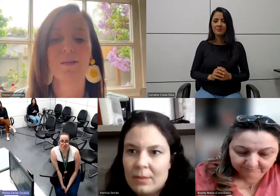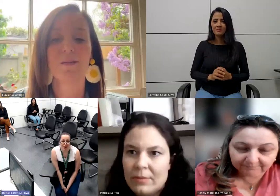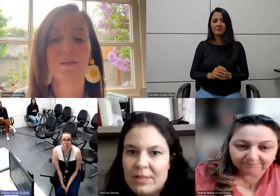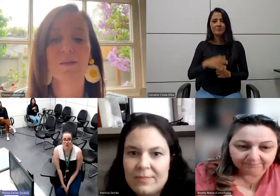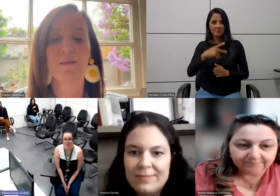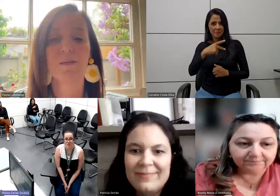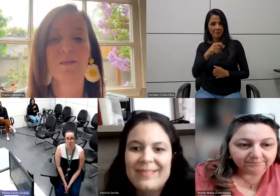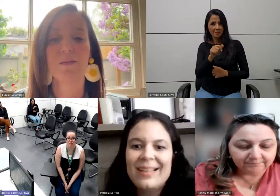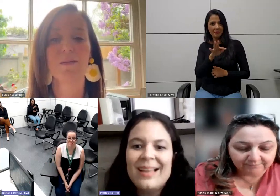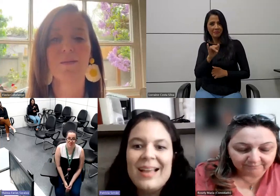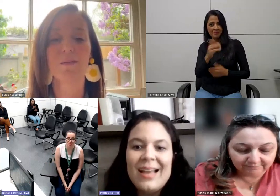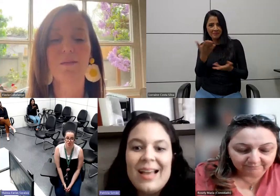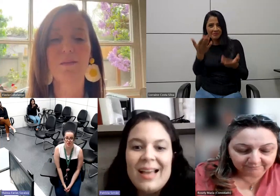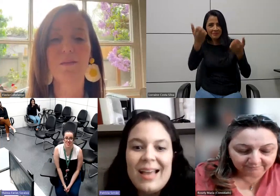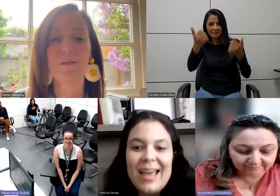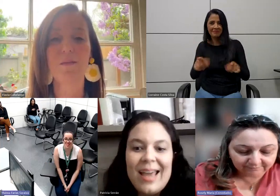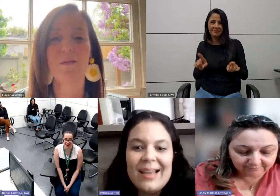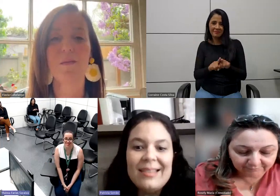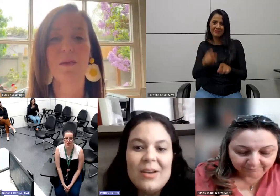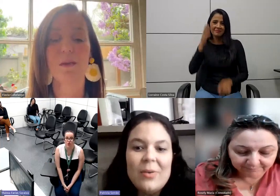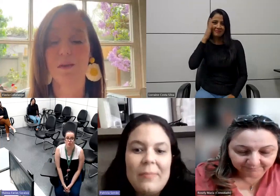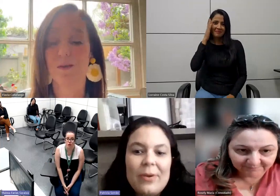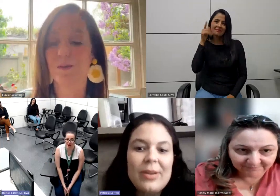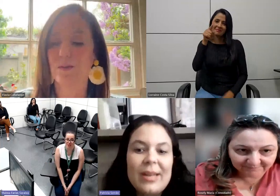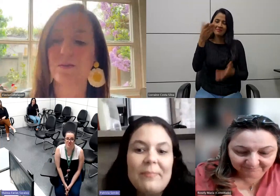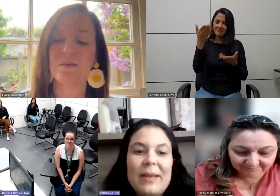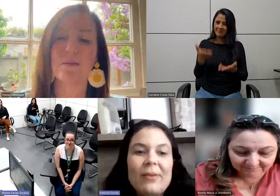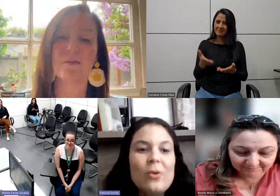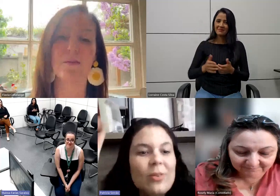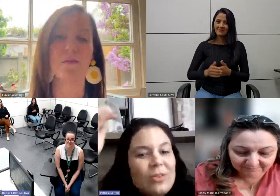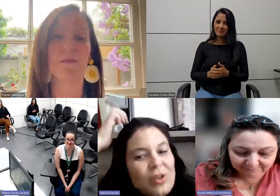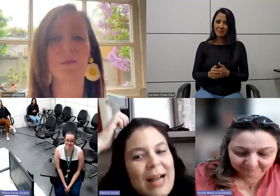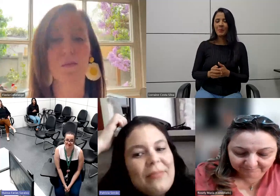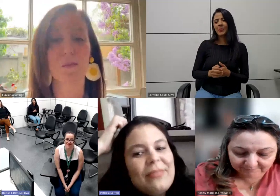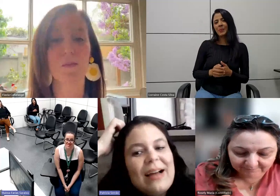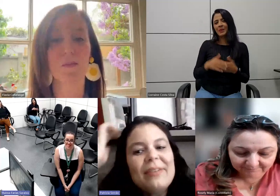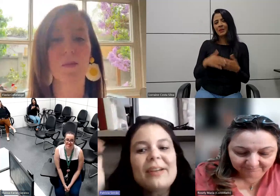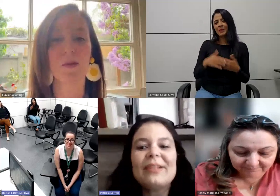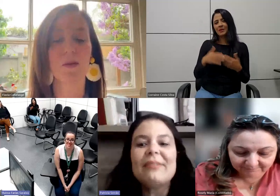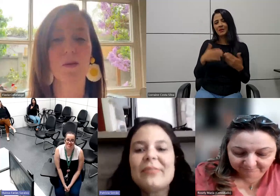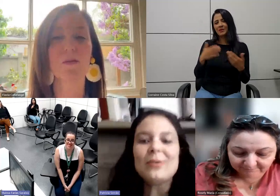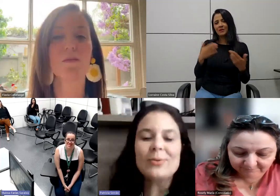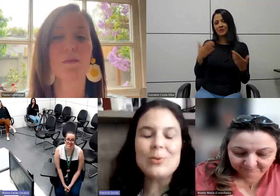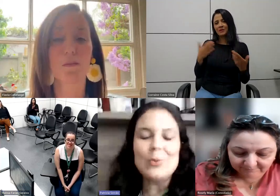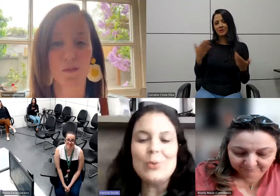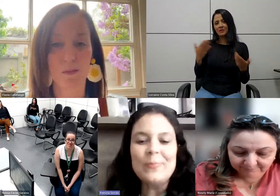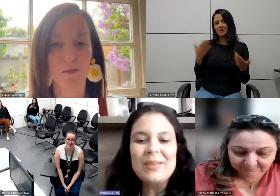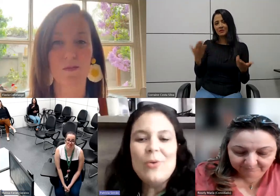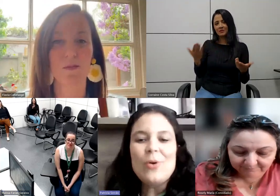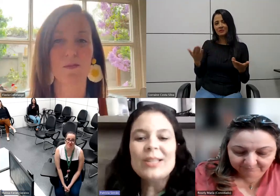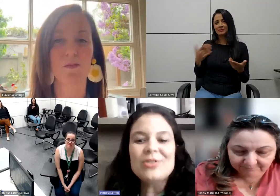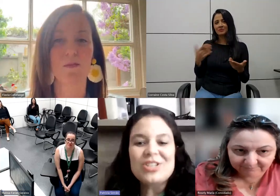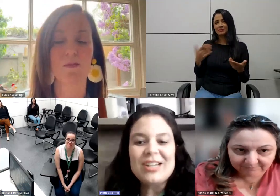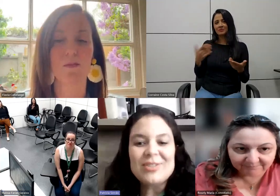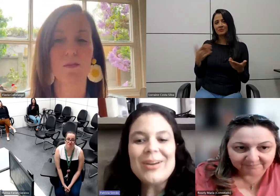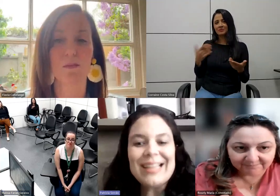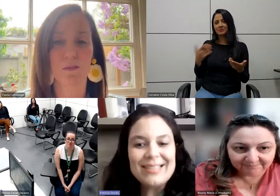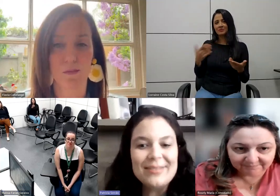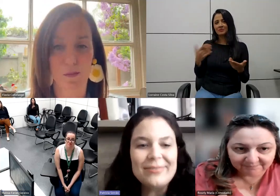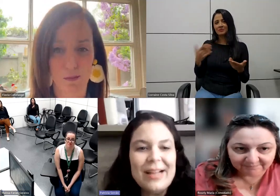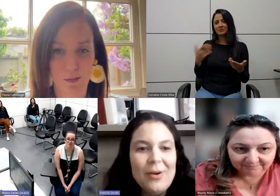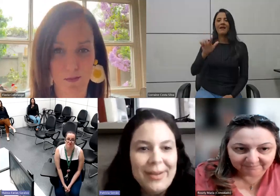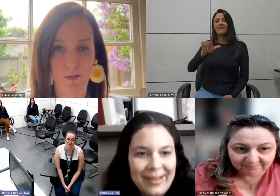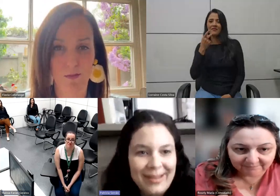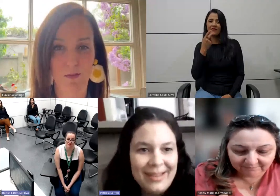Pat, você quer falar um pouquinho sobre isso? Eu sei que... Não, eu vou jogar para a Flávia, que a Flávia falou que o cordão de